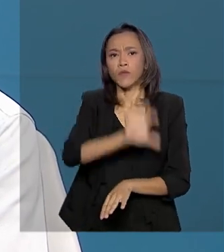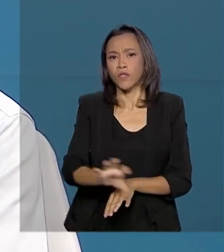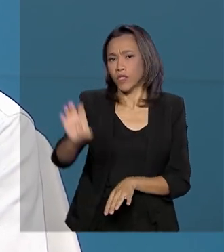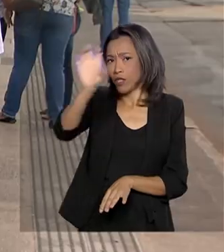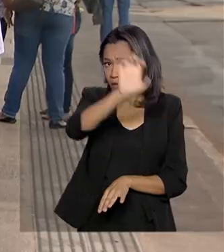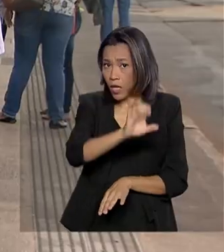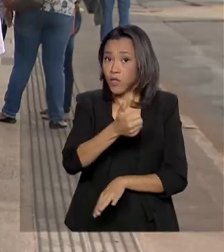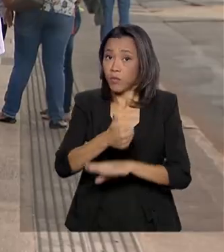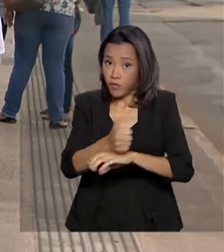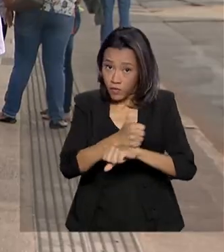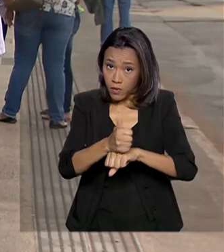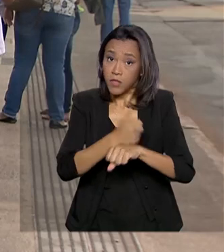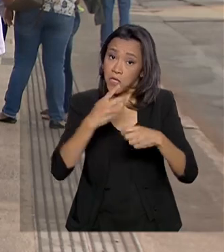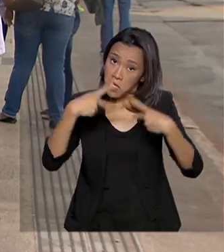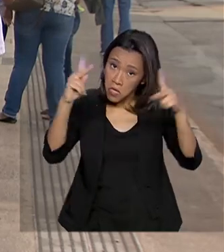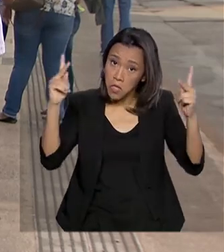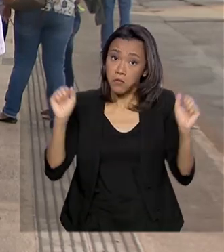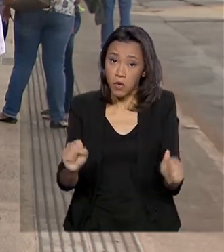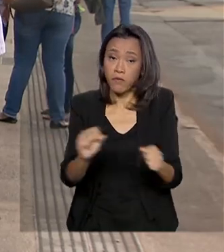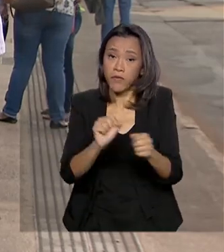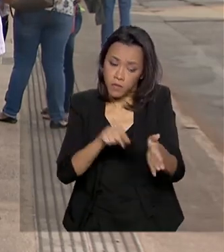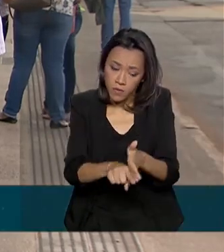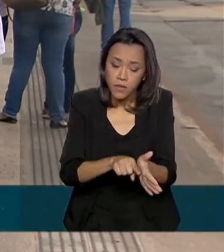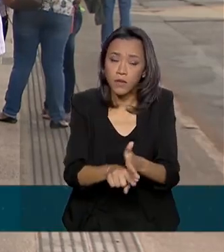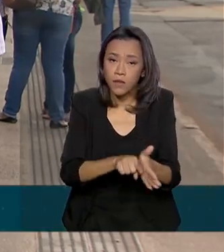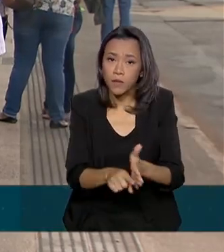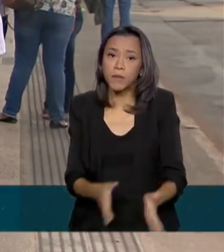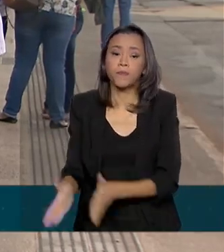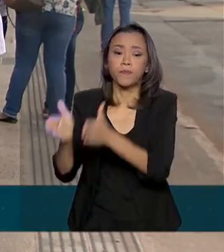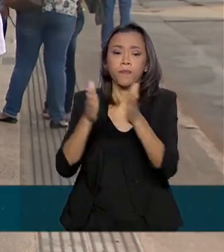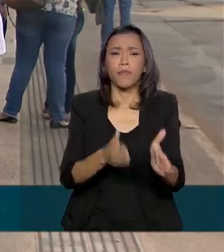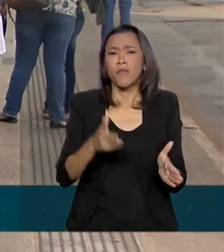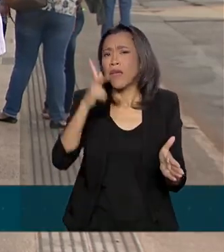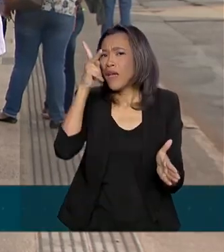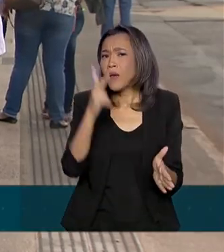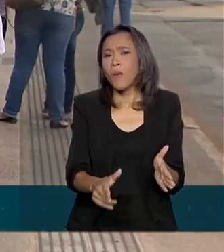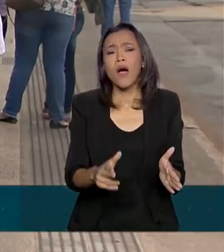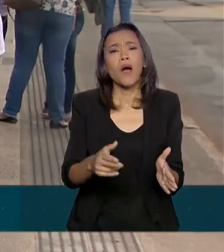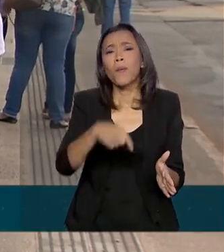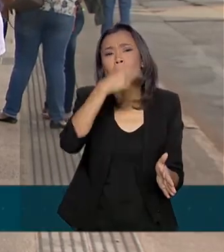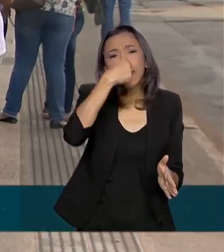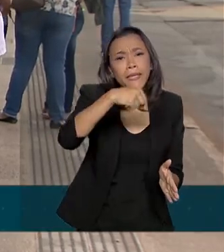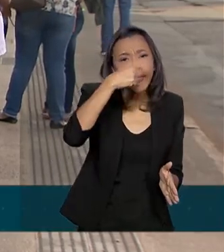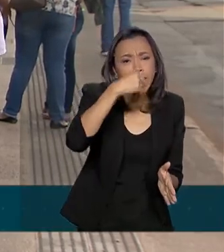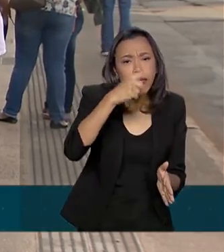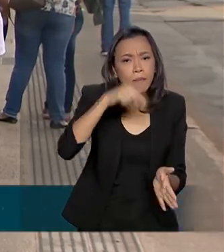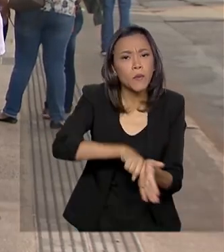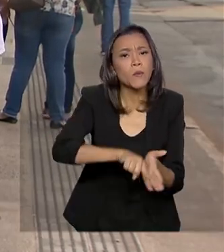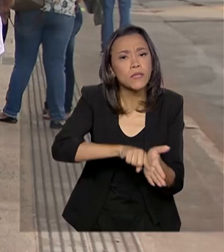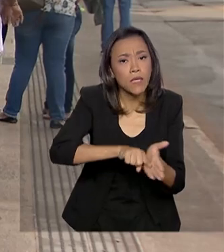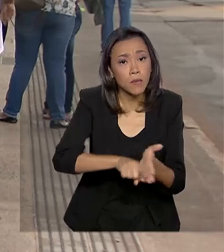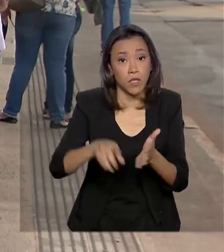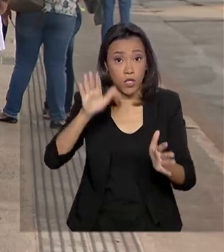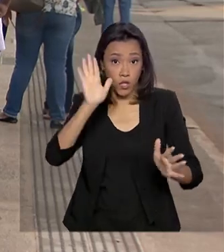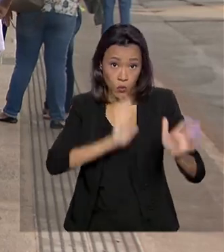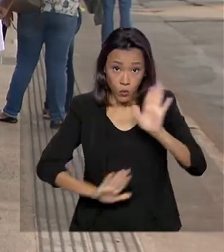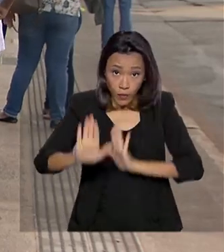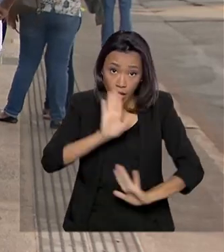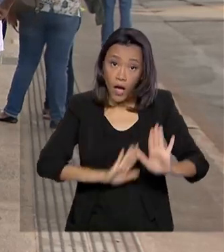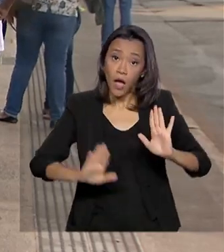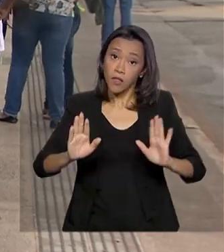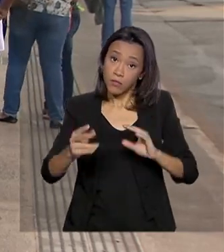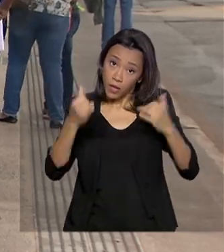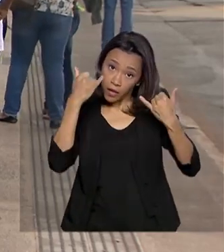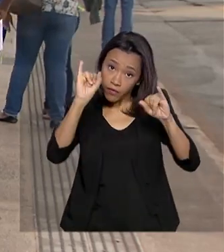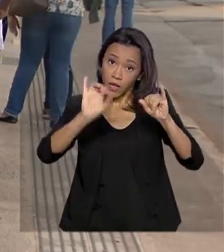os exames. A transmissão do novo coronavírus é praticamente igual à transmissão de uma gripe. E os cuidados para se prevenir